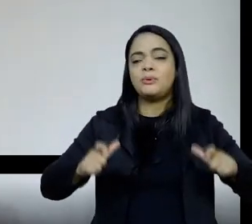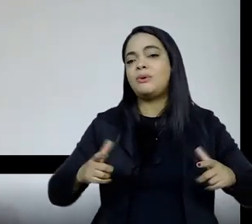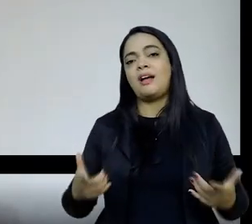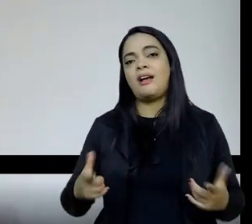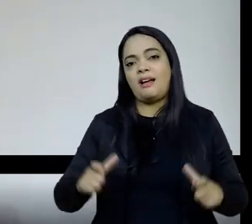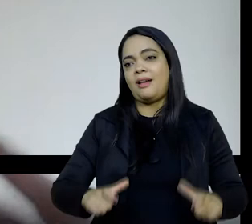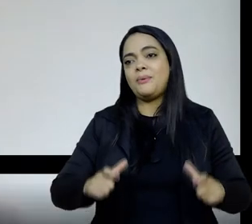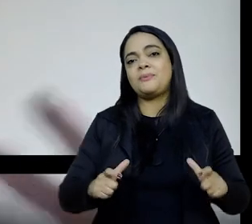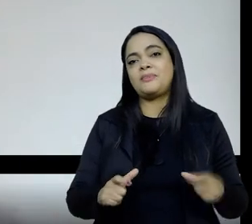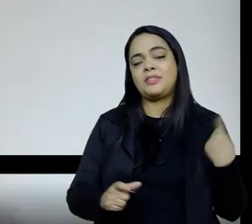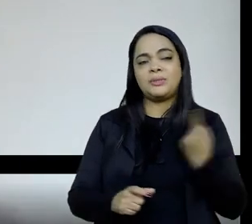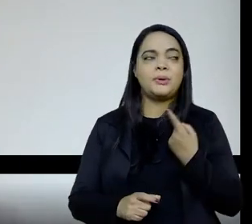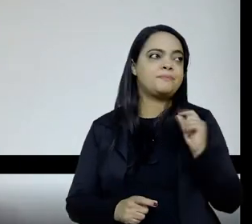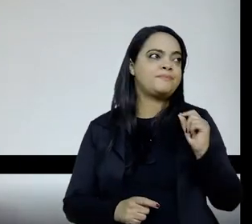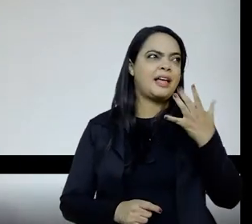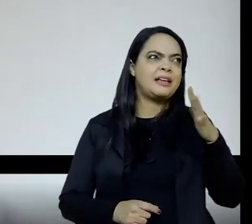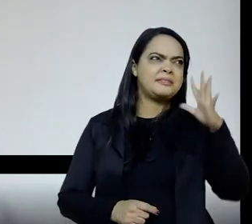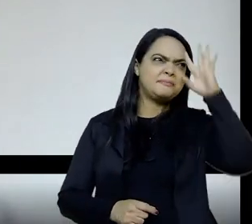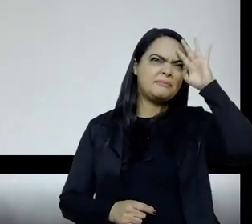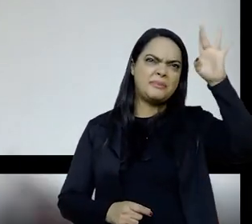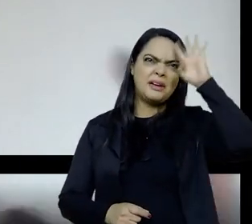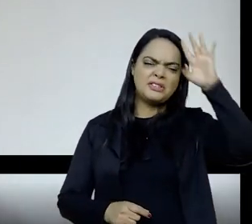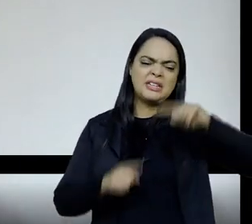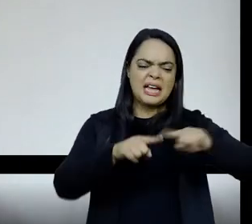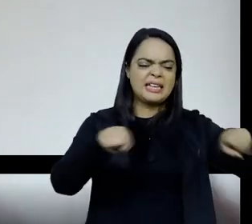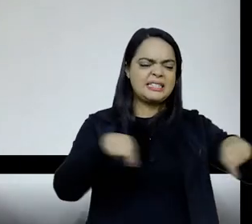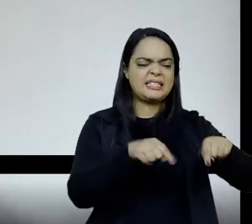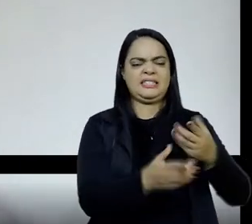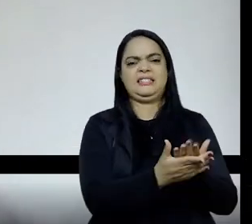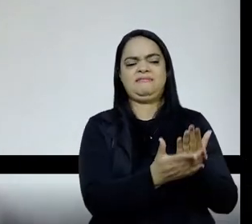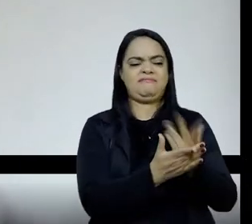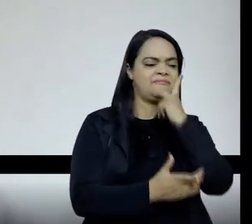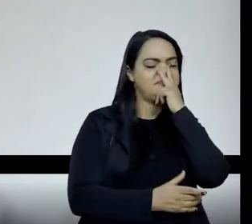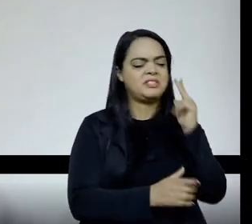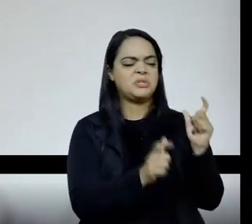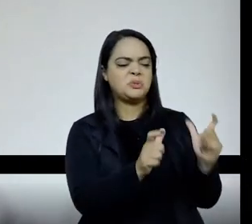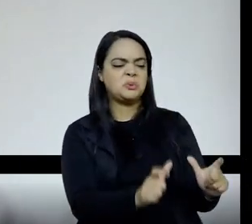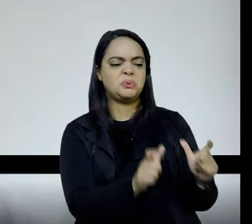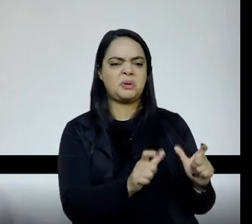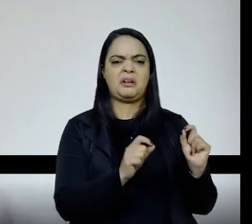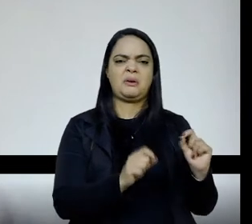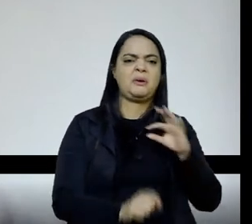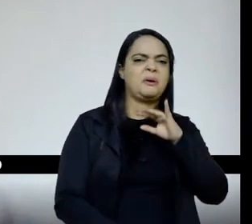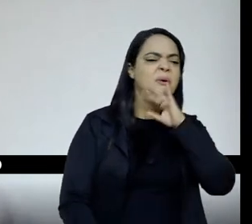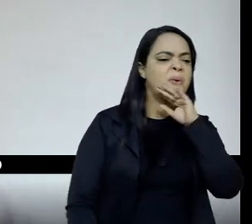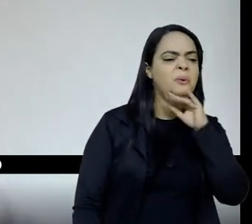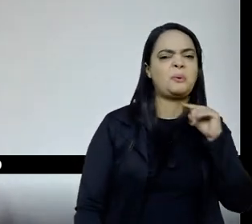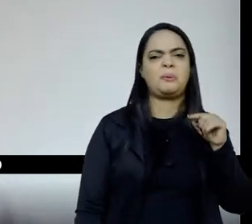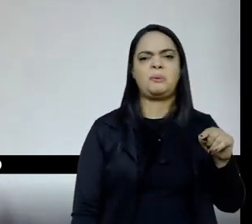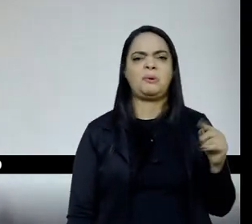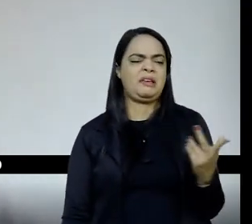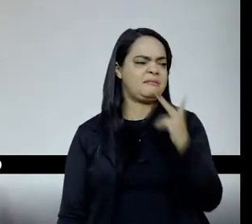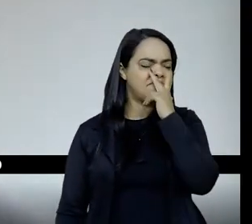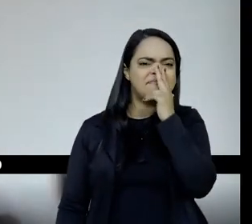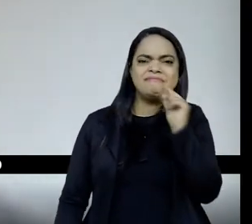é porque, muitas vezes, a gente tem uma noção de aula, de sala de aula, como lugar em que não há invenção, que não há autoria,